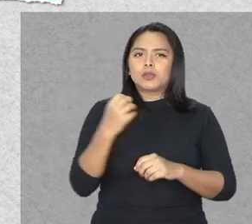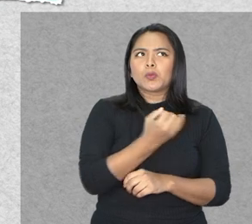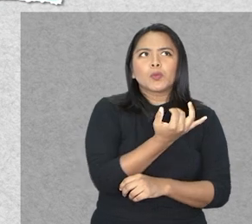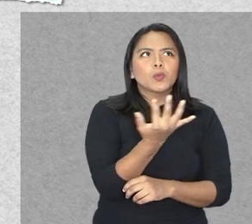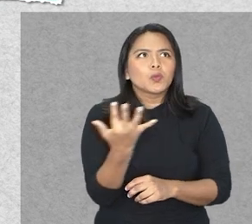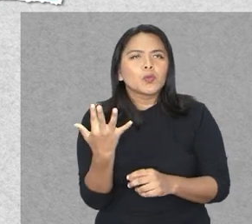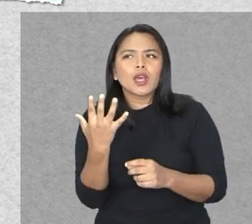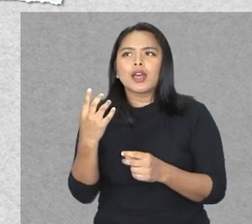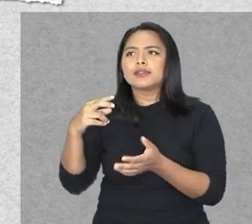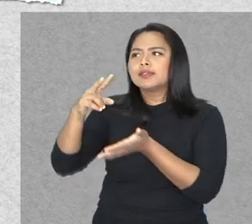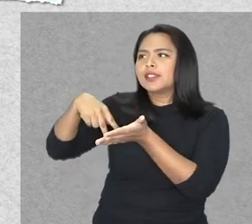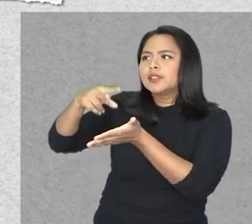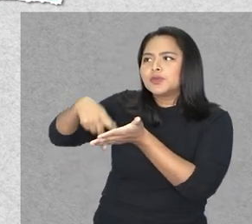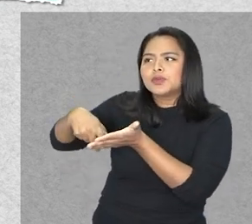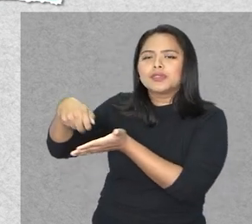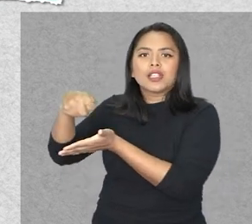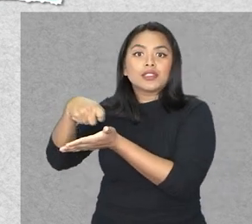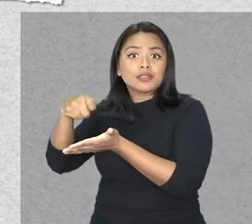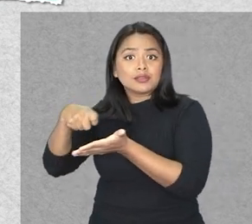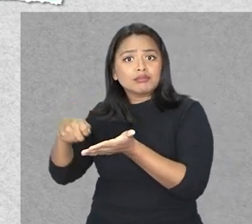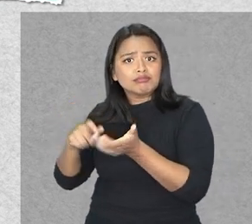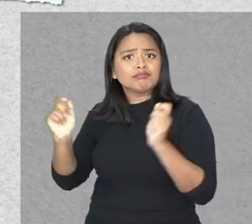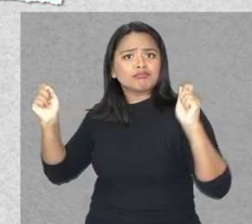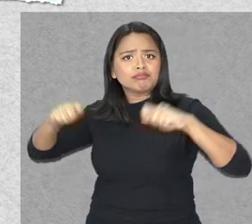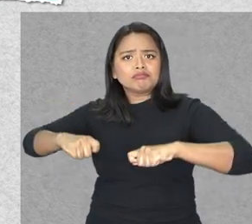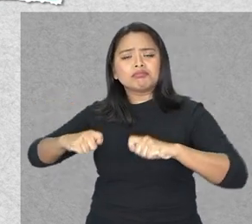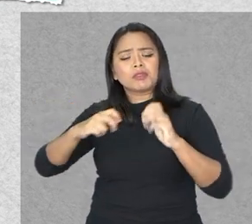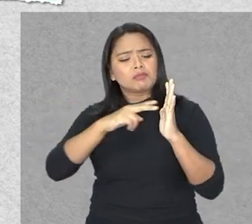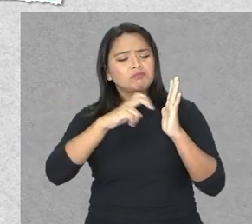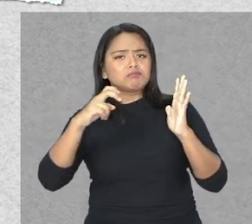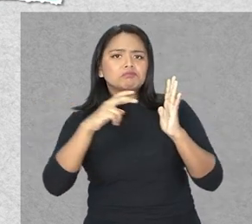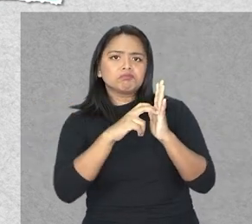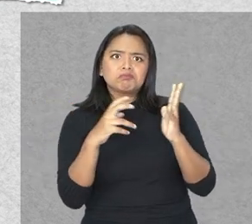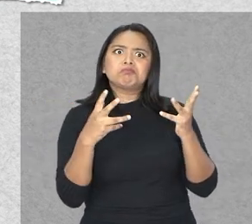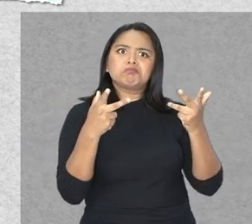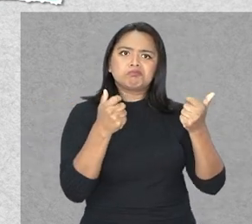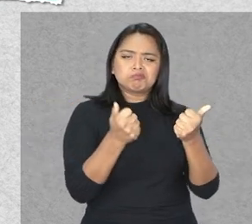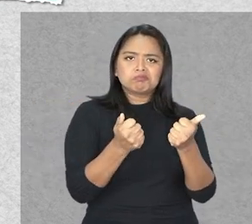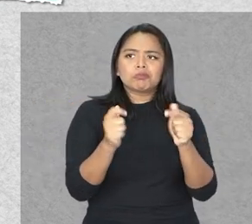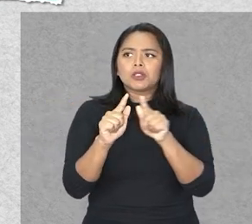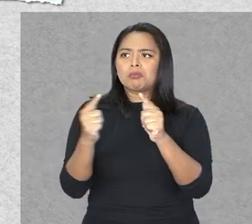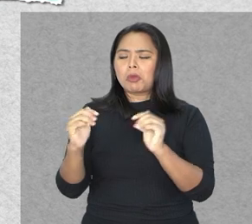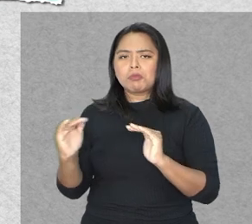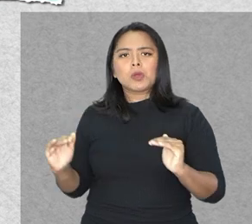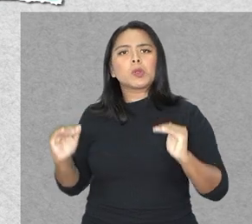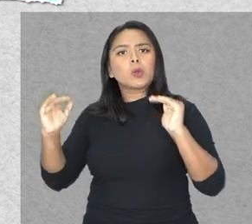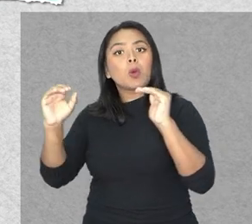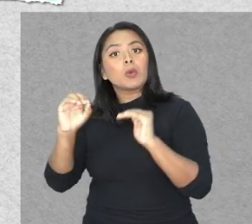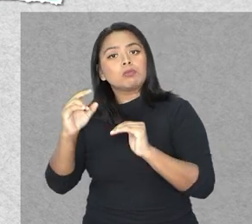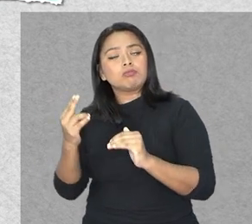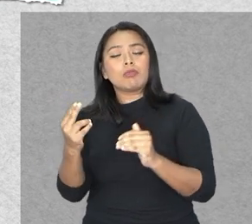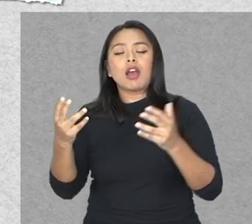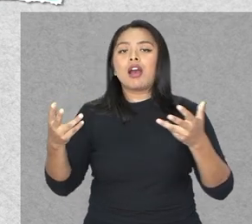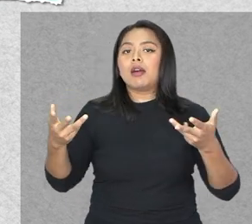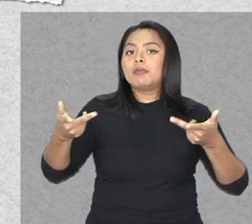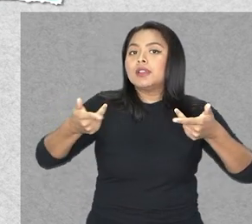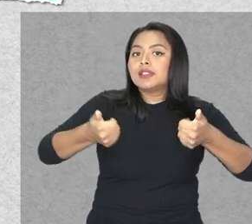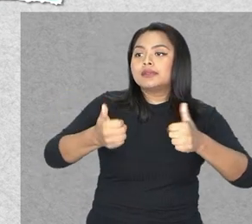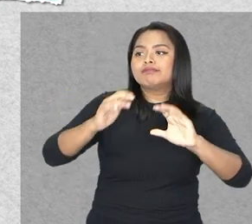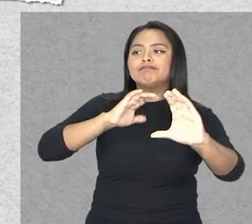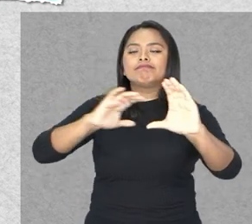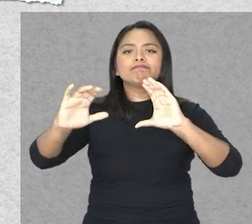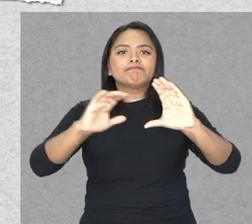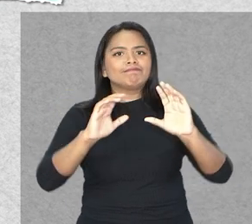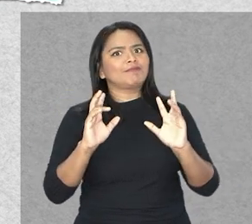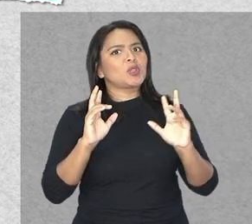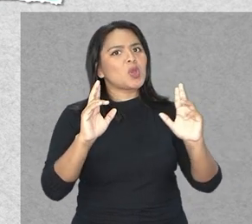leitura e escrita desde cedo. Elas poderão ter um amplo vocabulário, gramática avançada e habilidades comunicativas